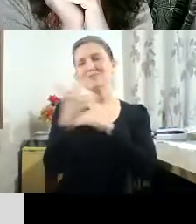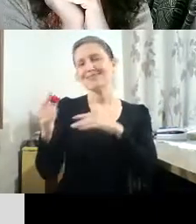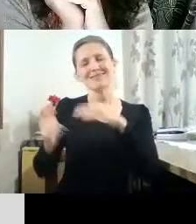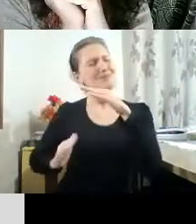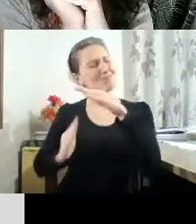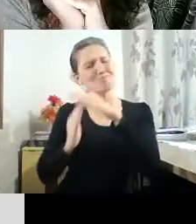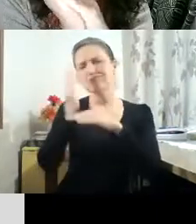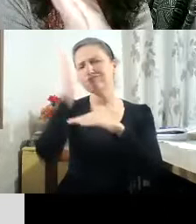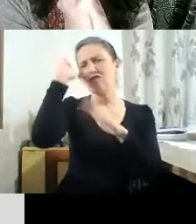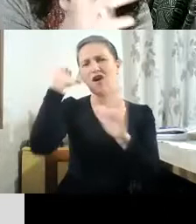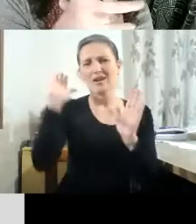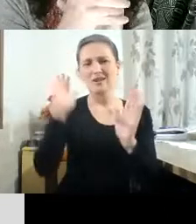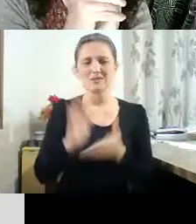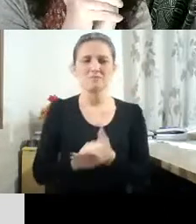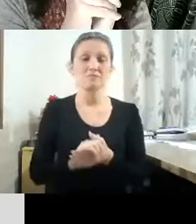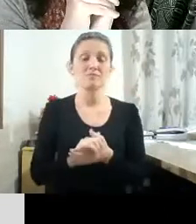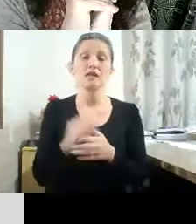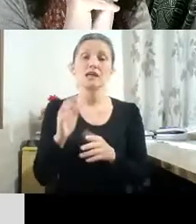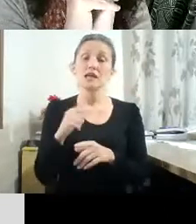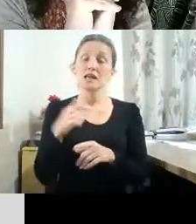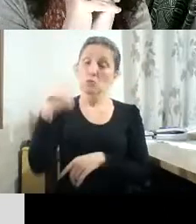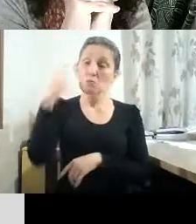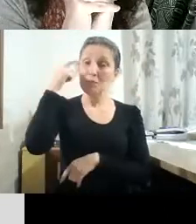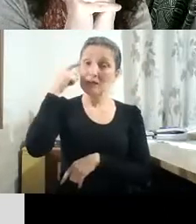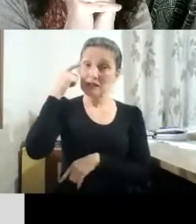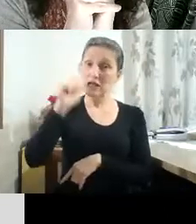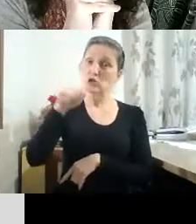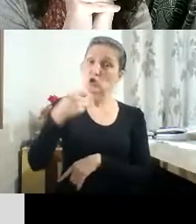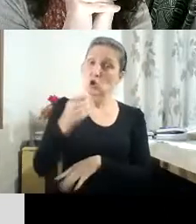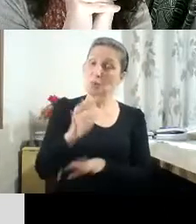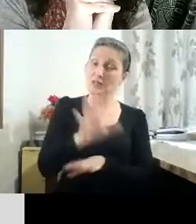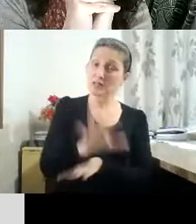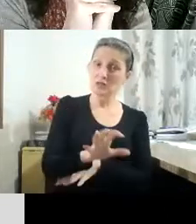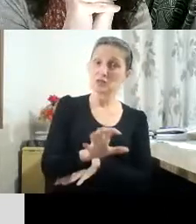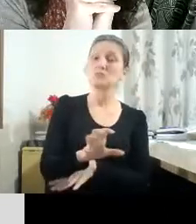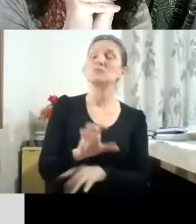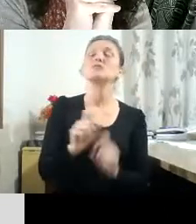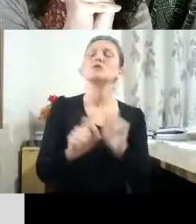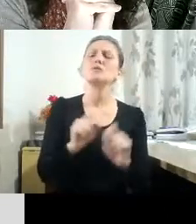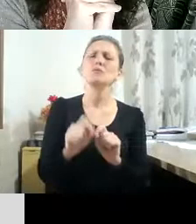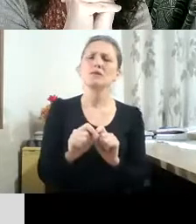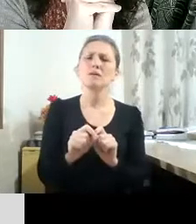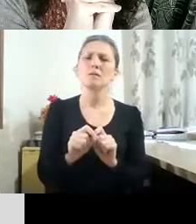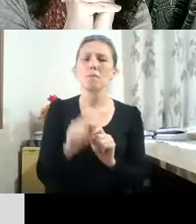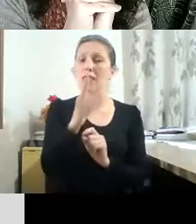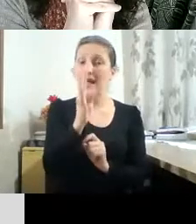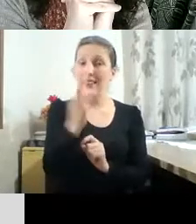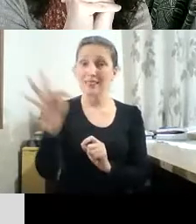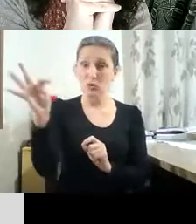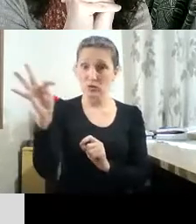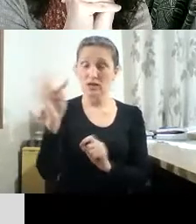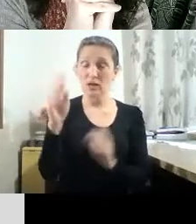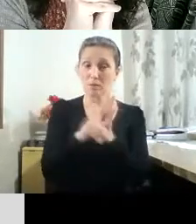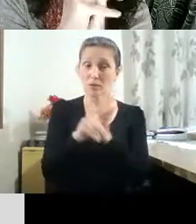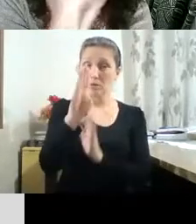E, pensando sobre isso, a teoria, o teórico Boris Kossori, a teoria de Boris Kossori,